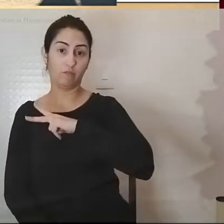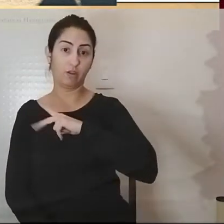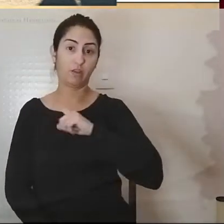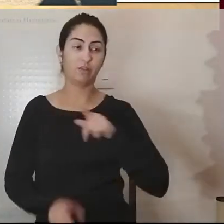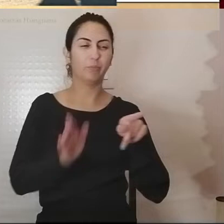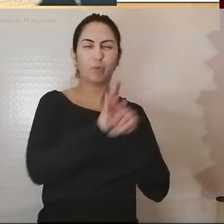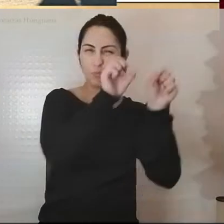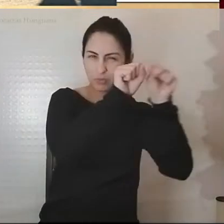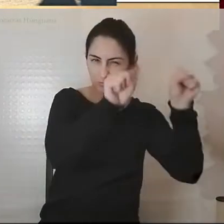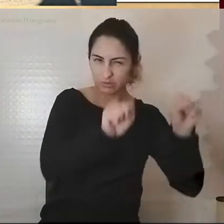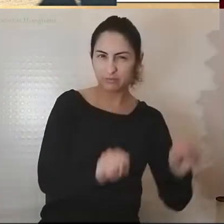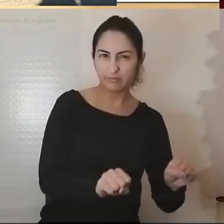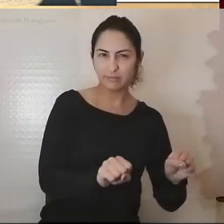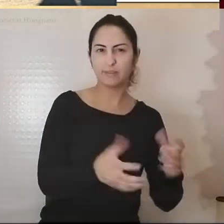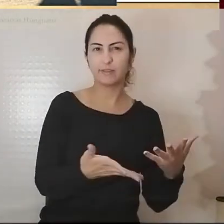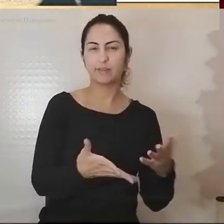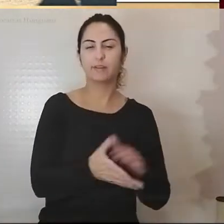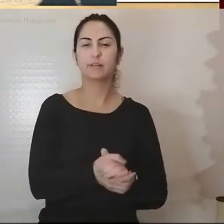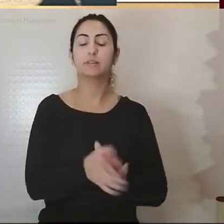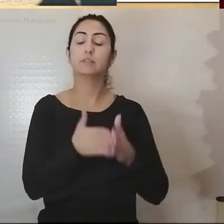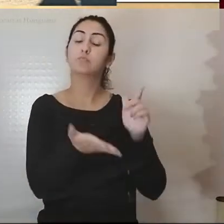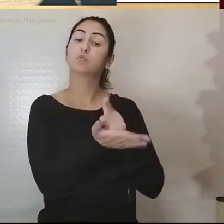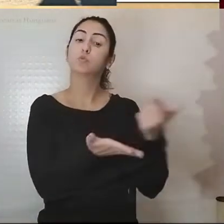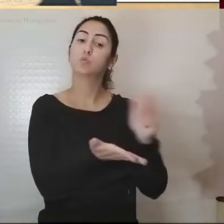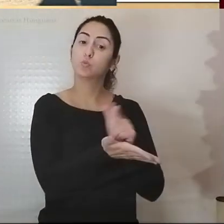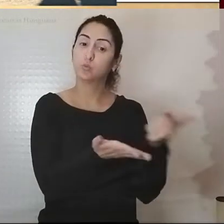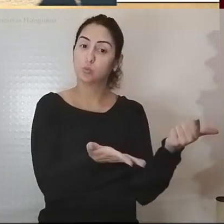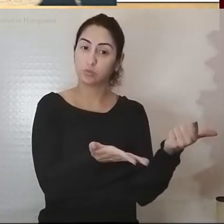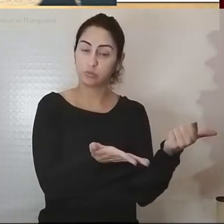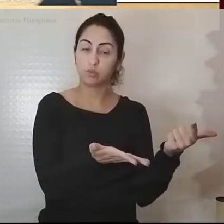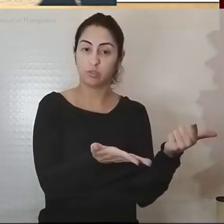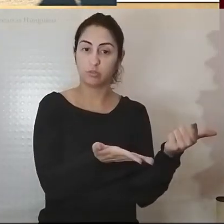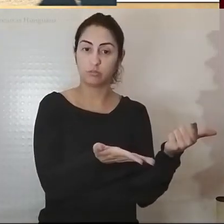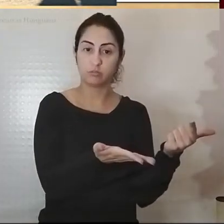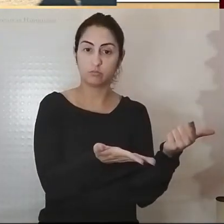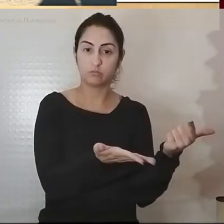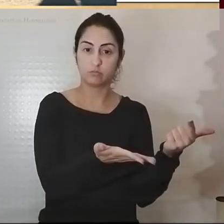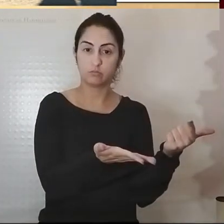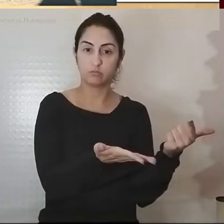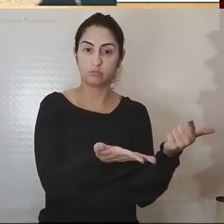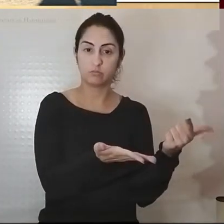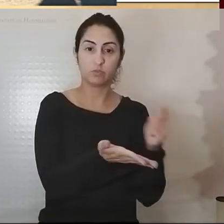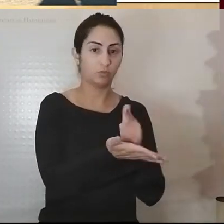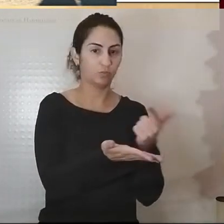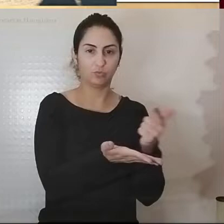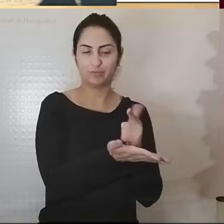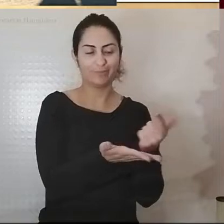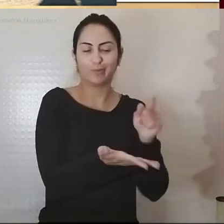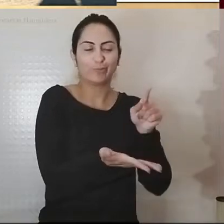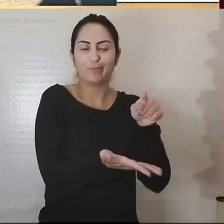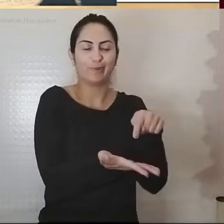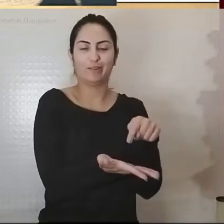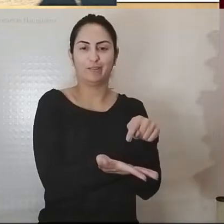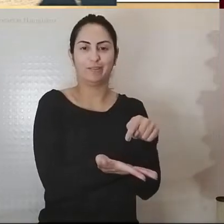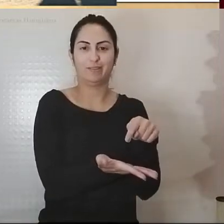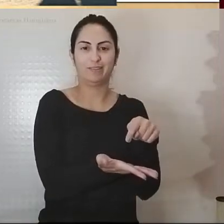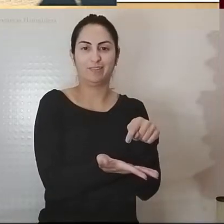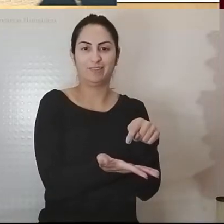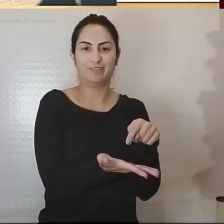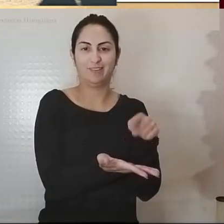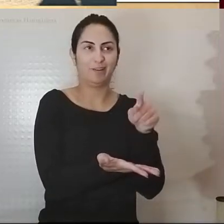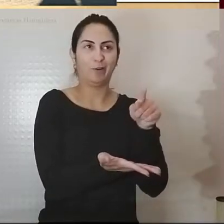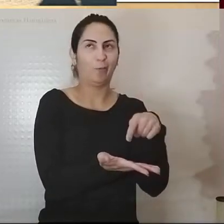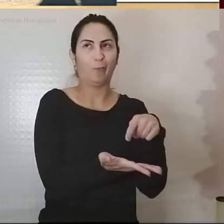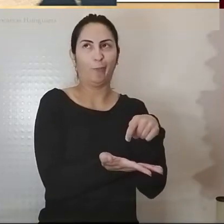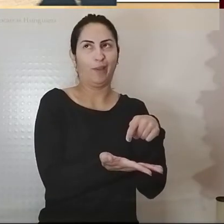sistema, e neste jornal, que não é o jornal, digamos, que representa